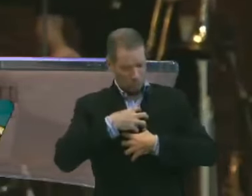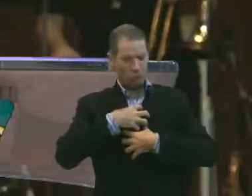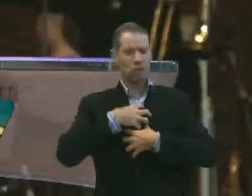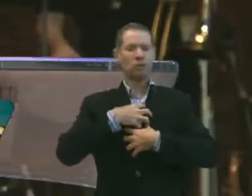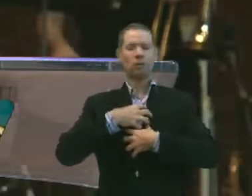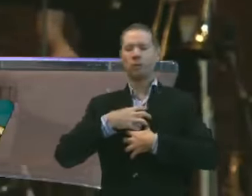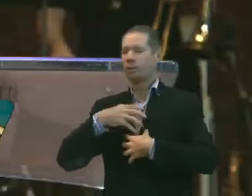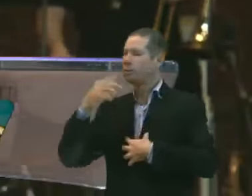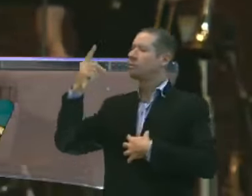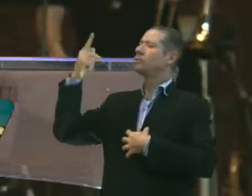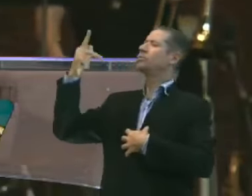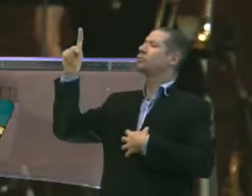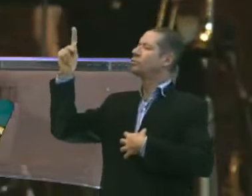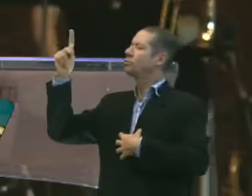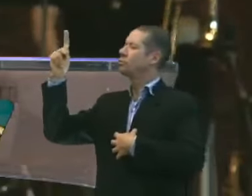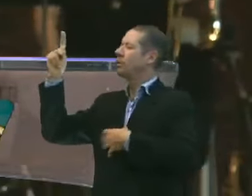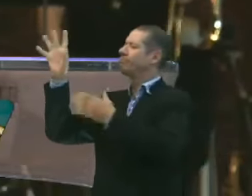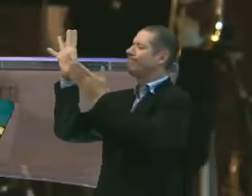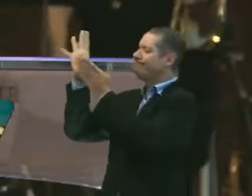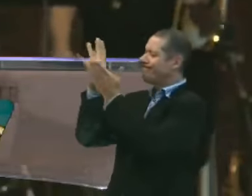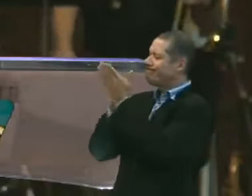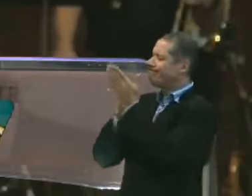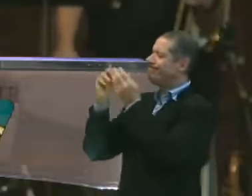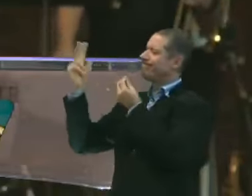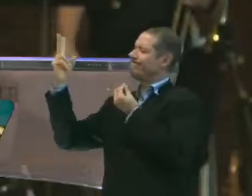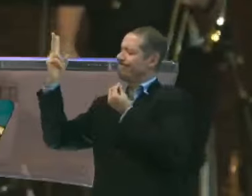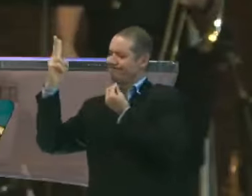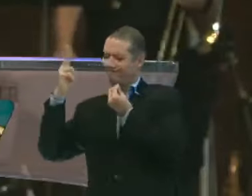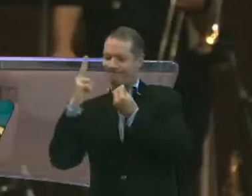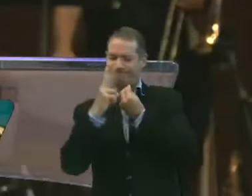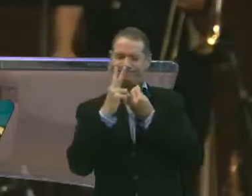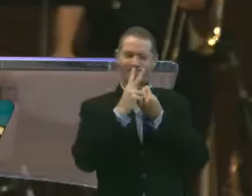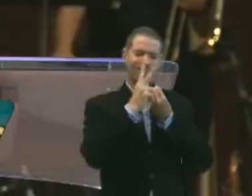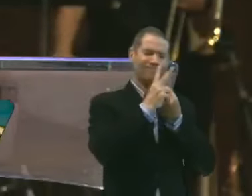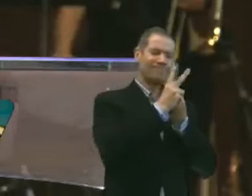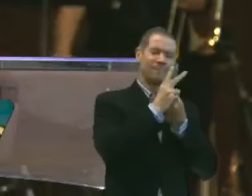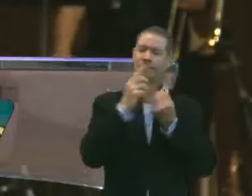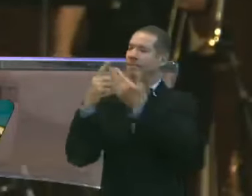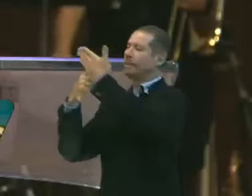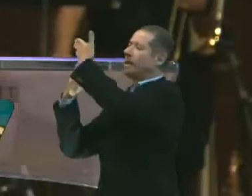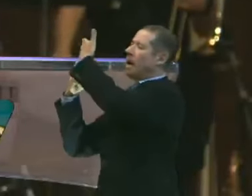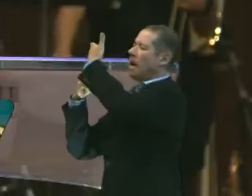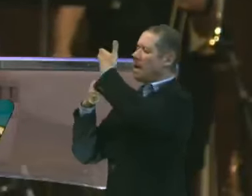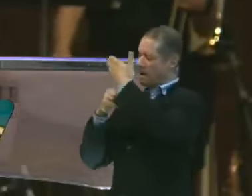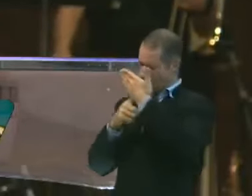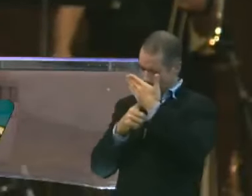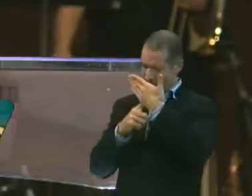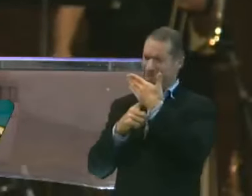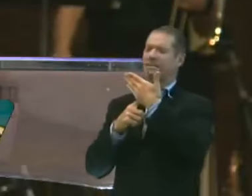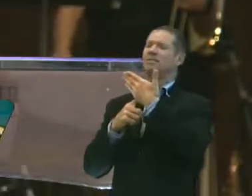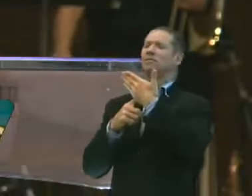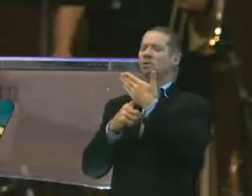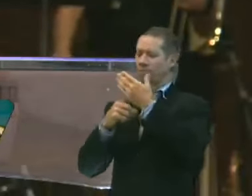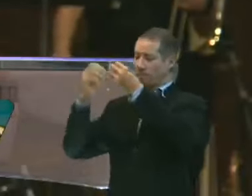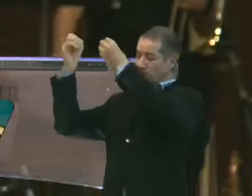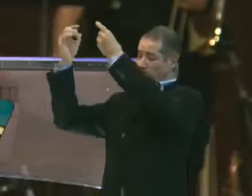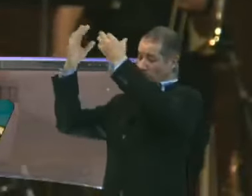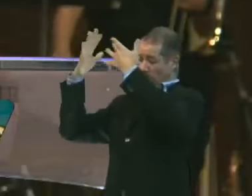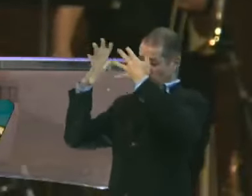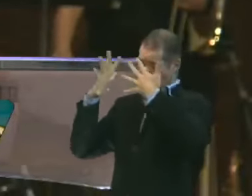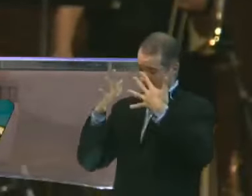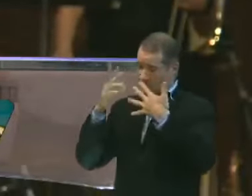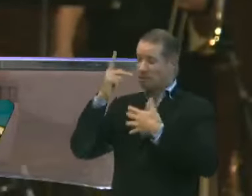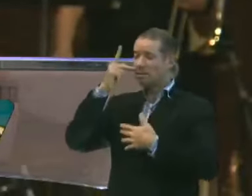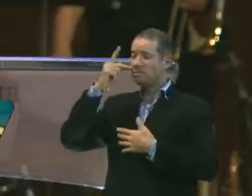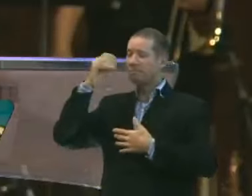A tua condução. A tua proteção. A tua revelação. Mas estende pai.